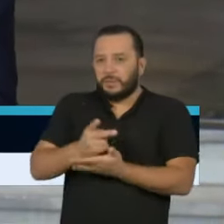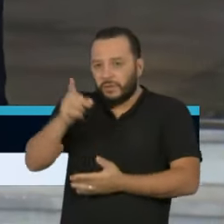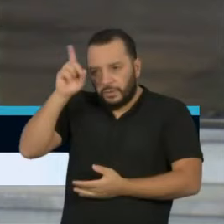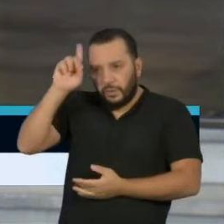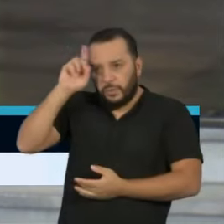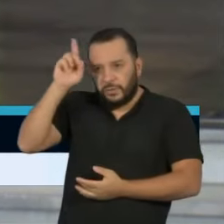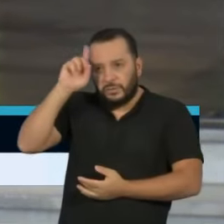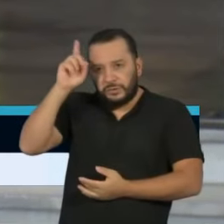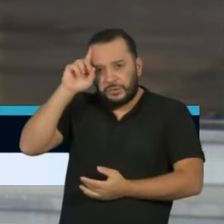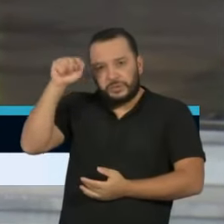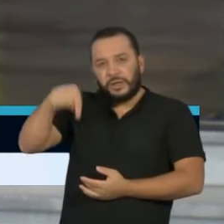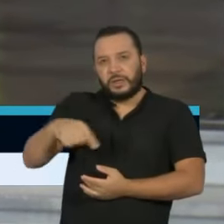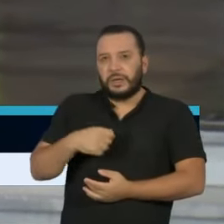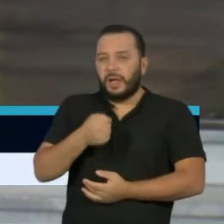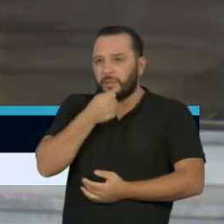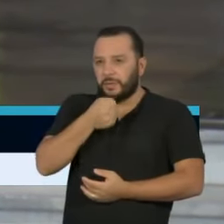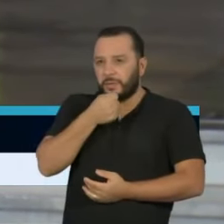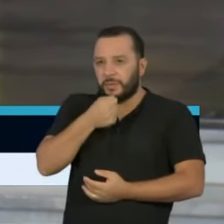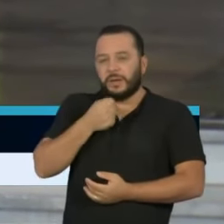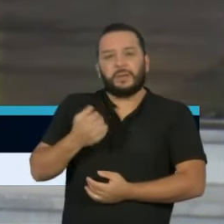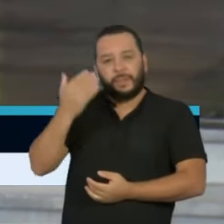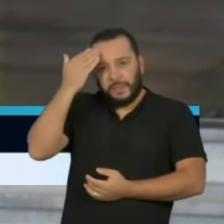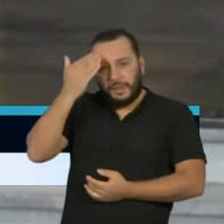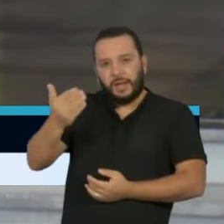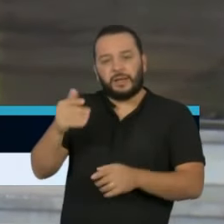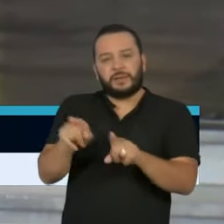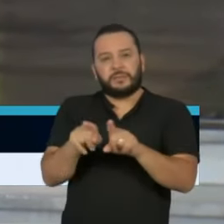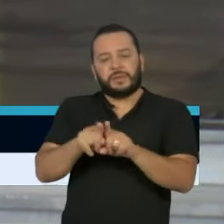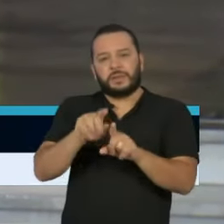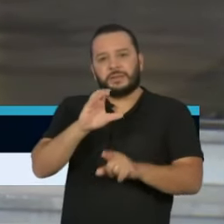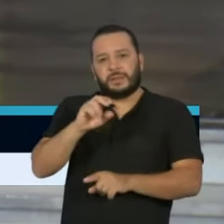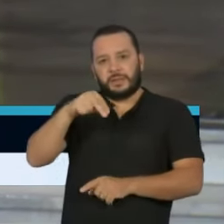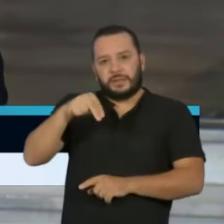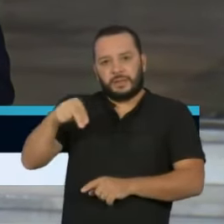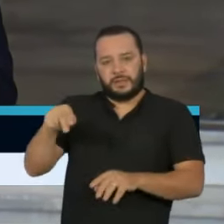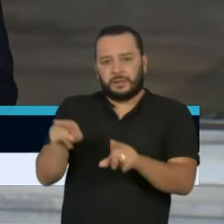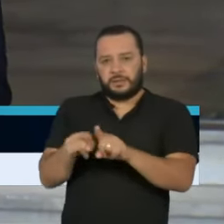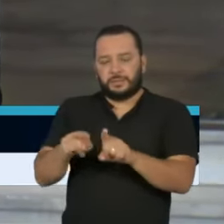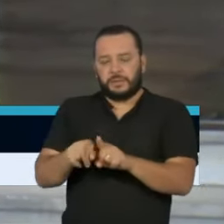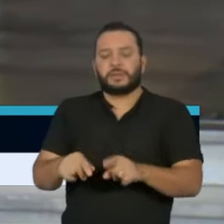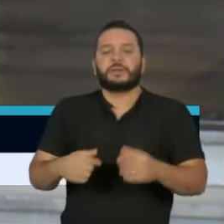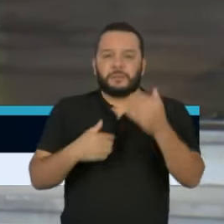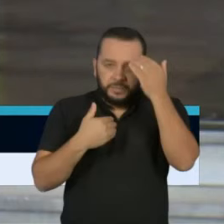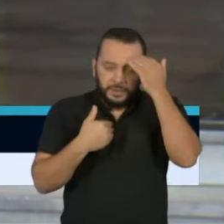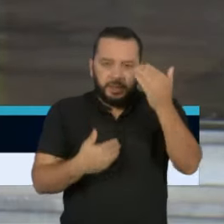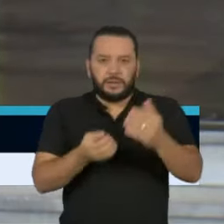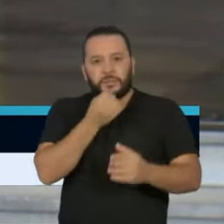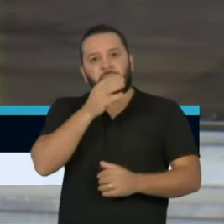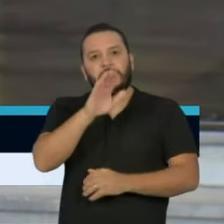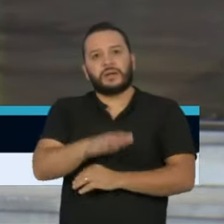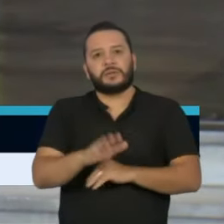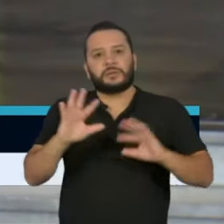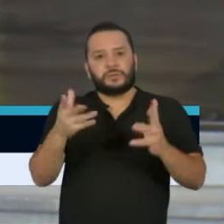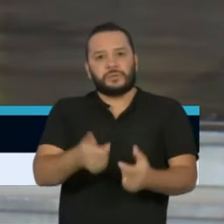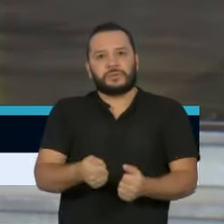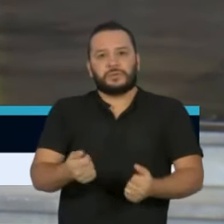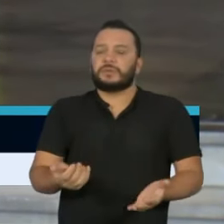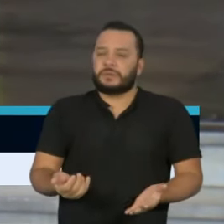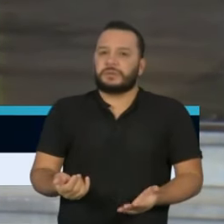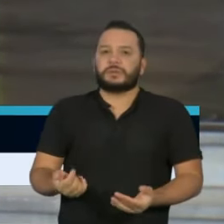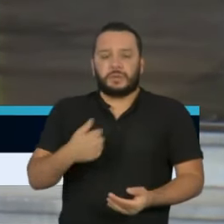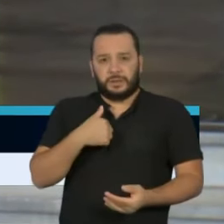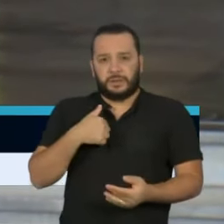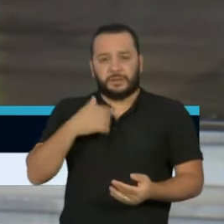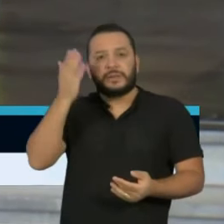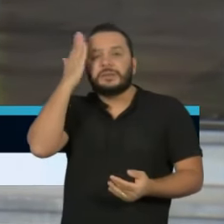das nossas coletivas. Muito obrigado a você e à CNN também. Obrigada. Eu que agradeço. Boa tarde a todos. Bom, eu queria saber, o